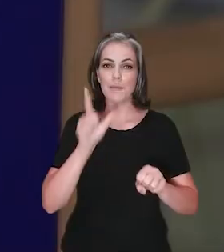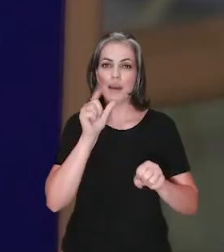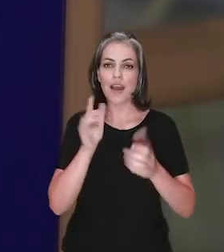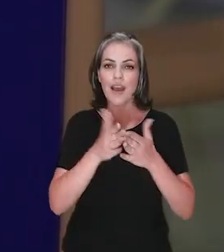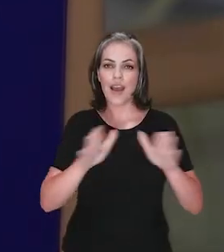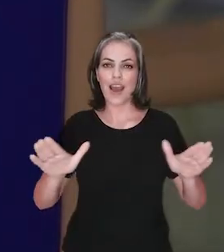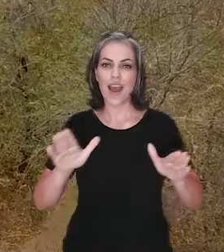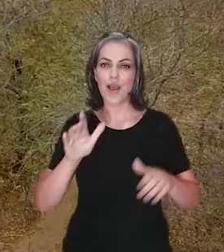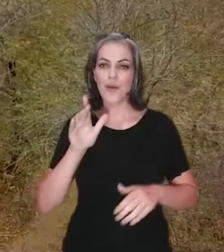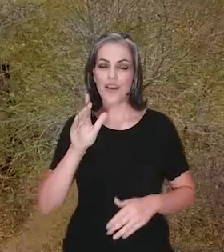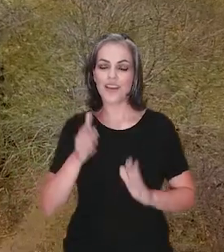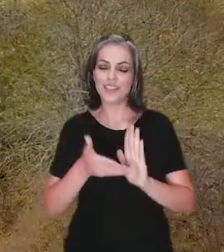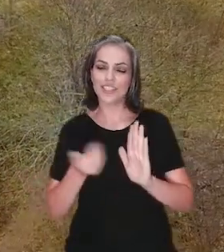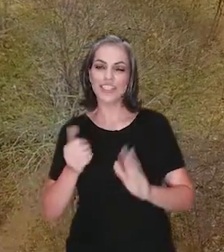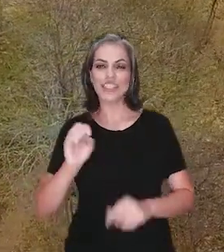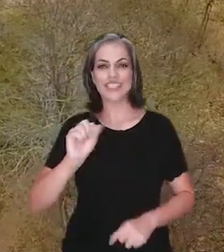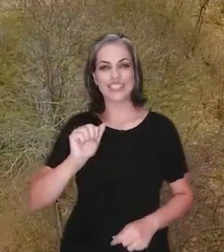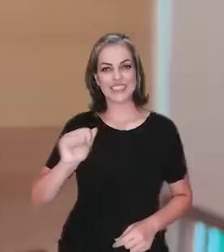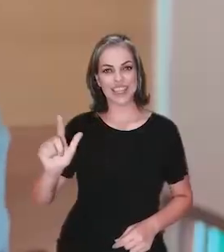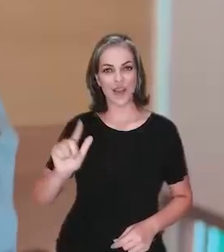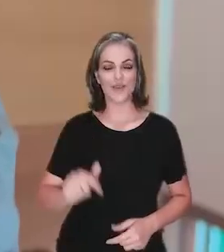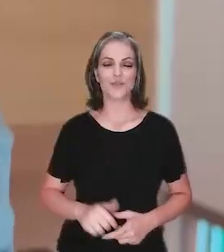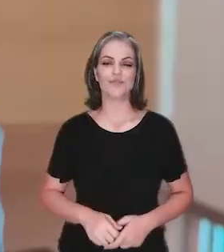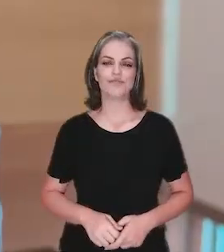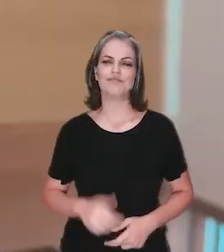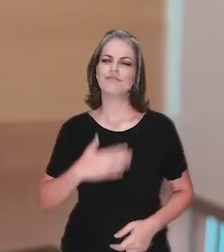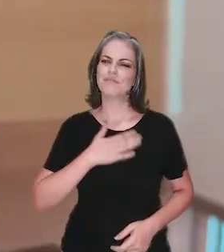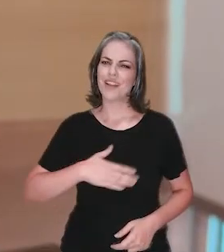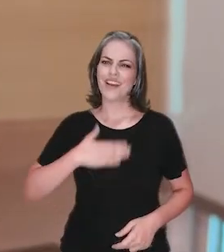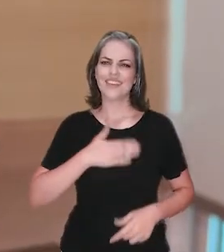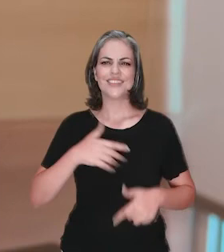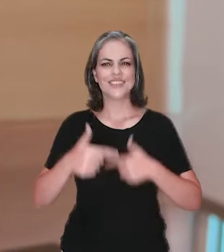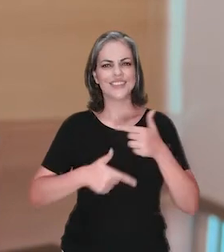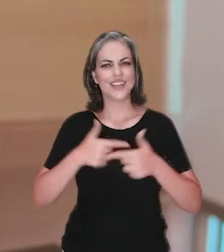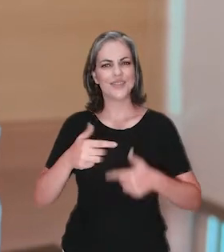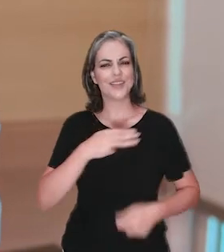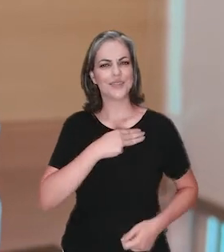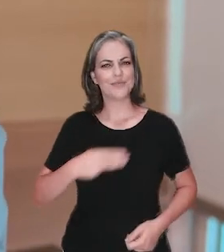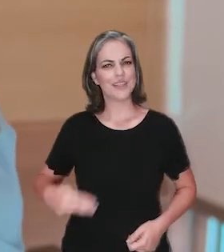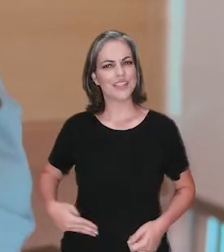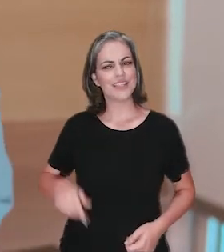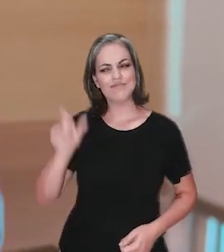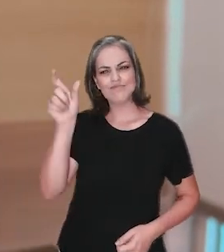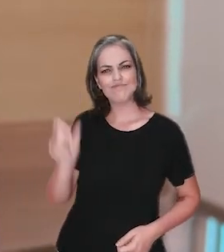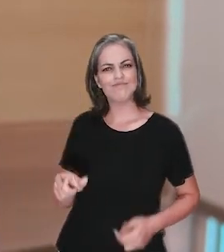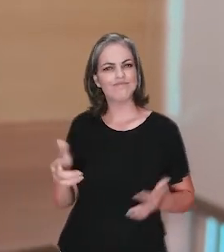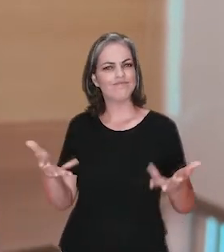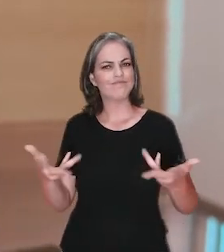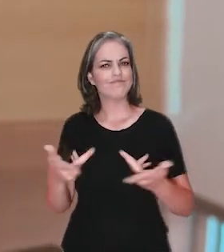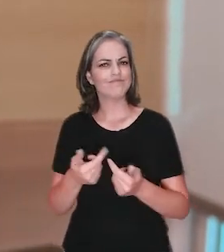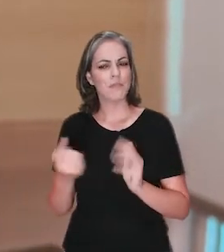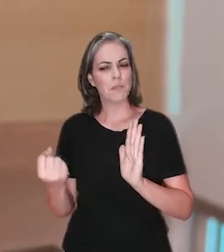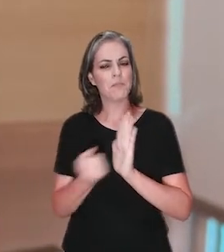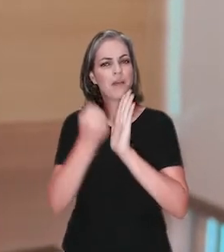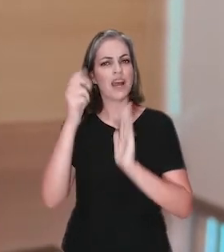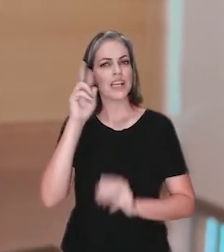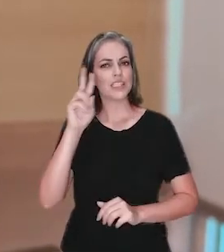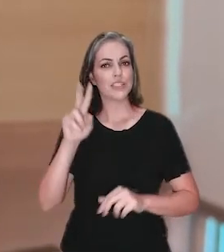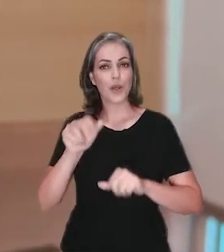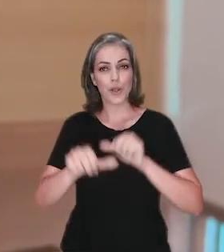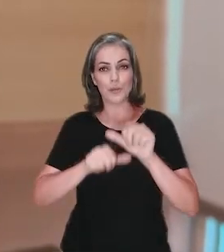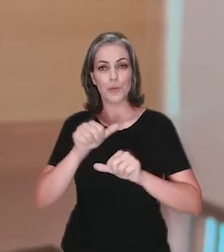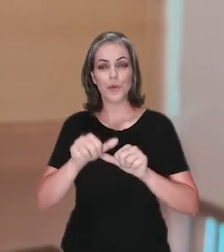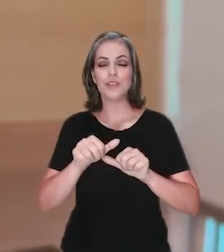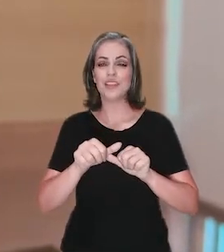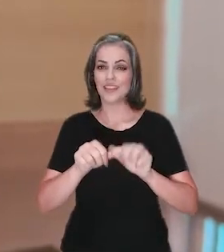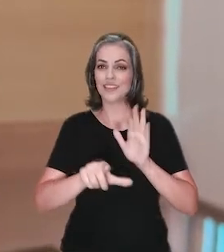dessalinização. Foi uma grande honra trabalhar com o ministro Rogério Marinho. Um ministro que já por si só já estava com nome na história com a reforma